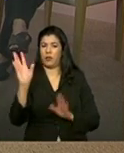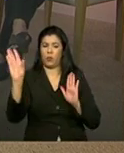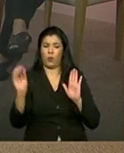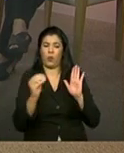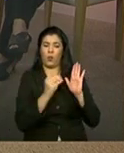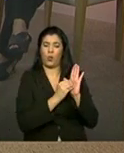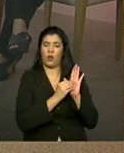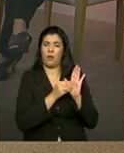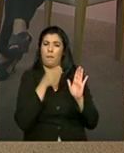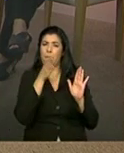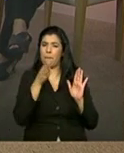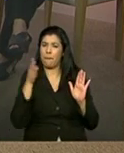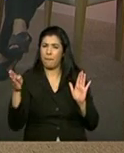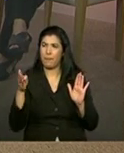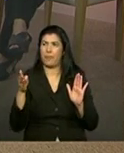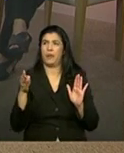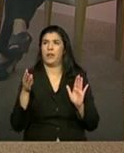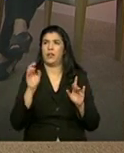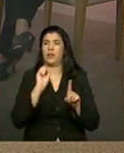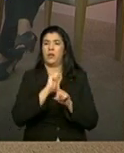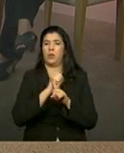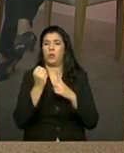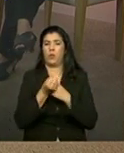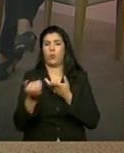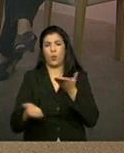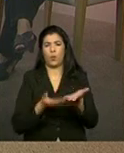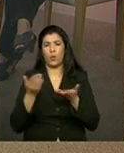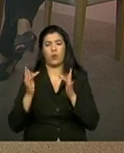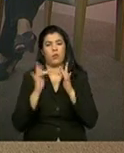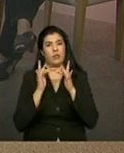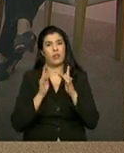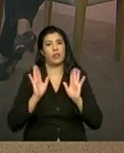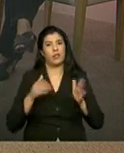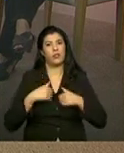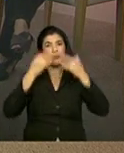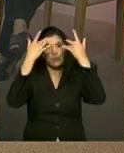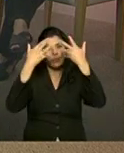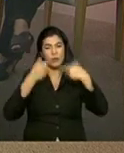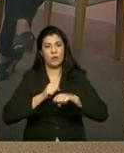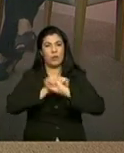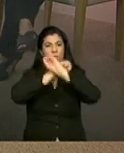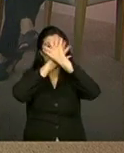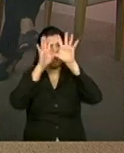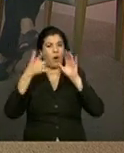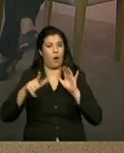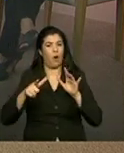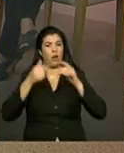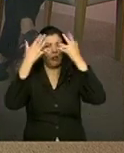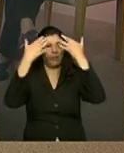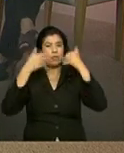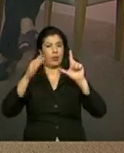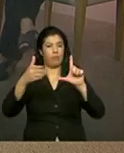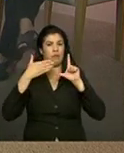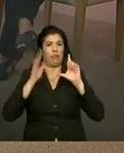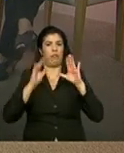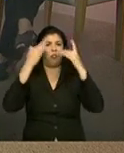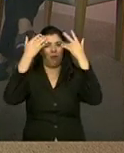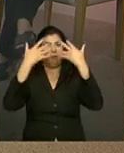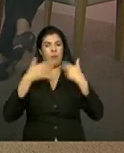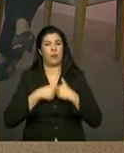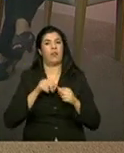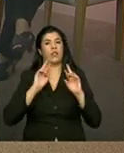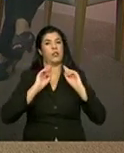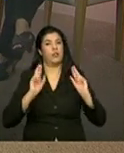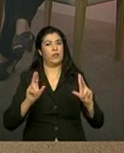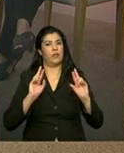serviço de convivência. Eu imagino que já tenha ficado claro aqui, através dos outros blocos, que o serviço de convivência é